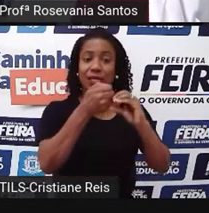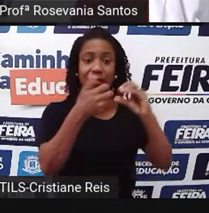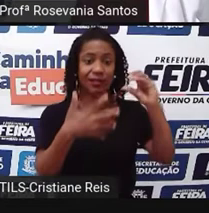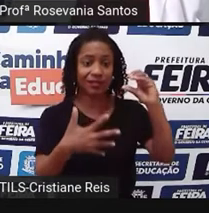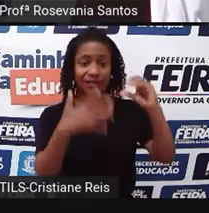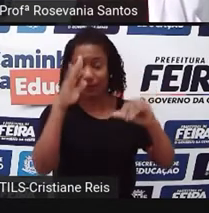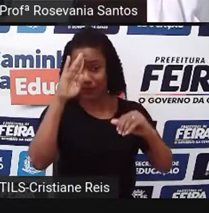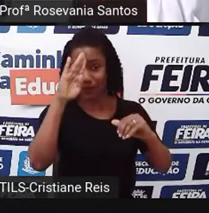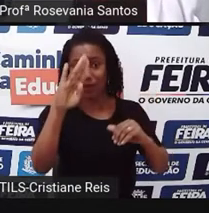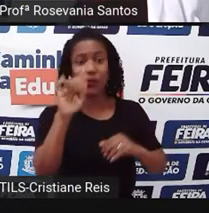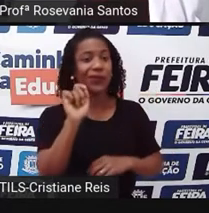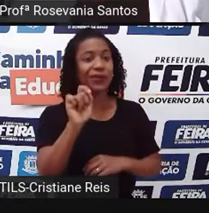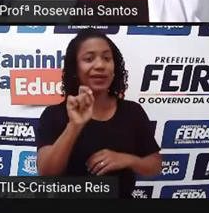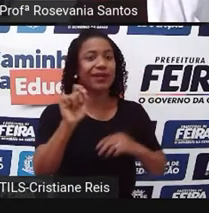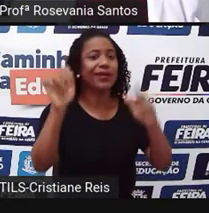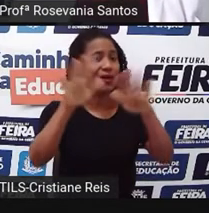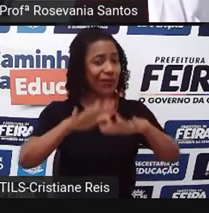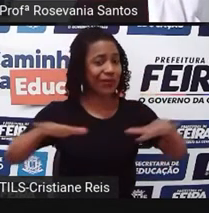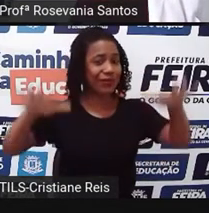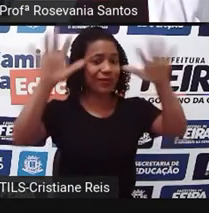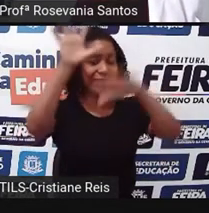região quente e úmida.